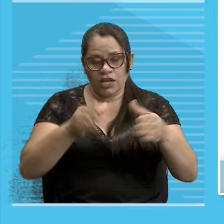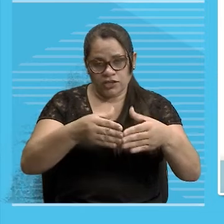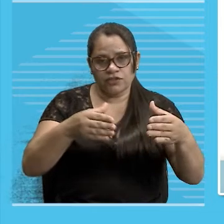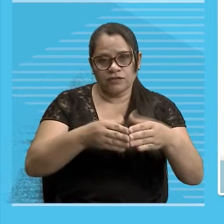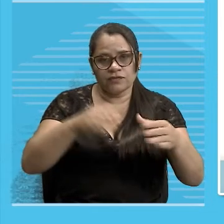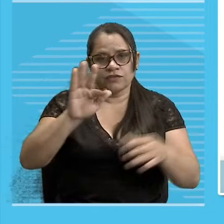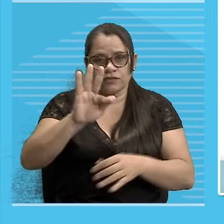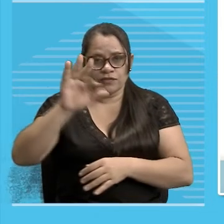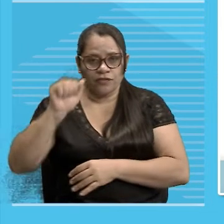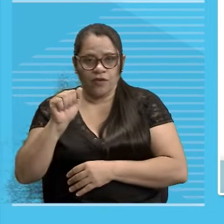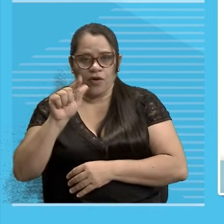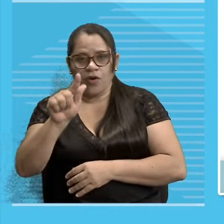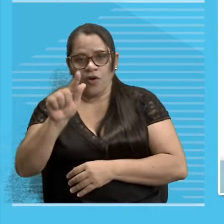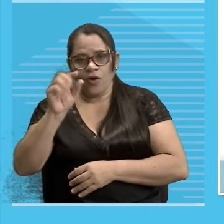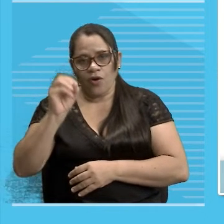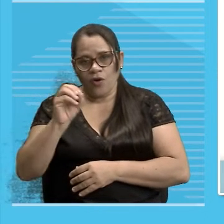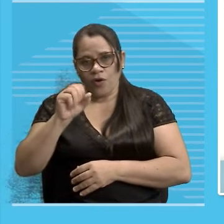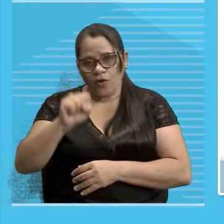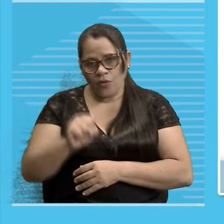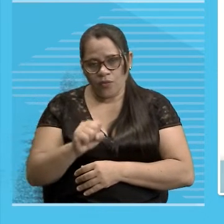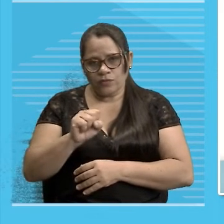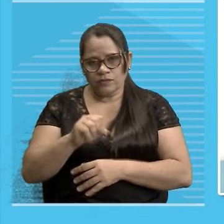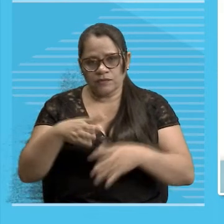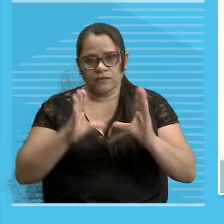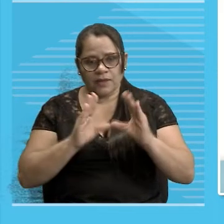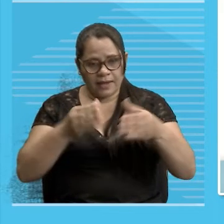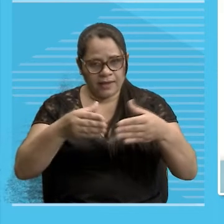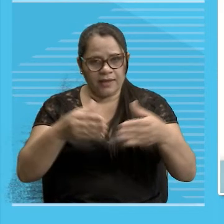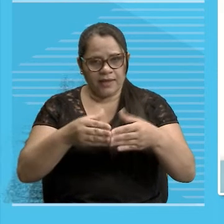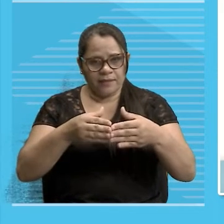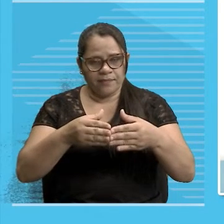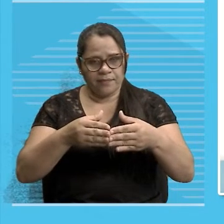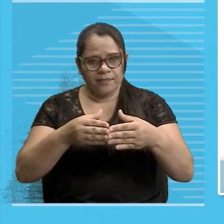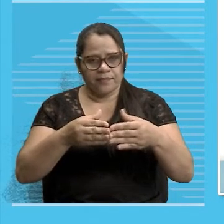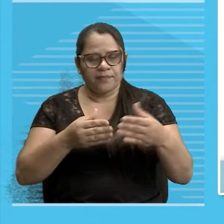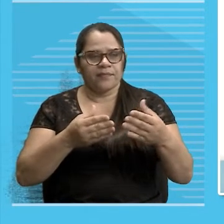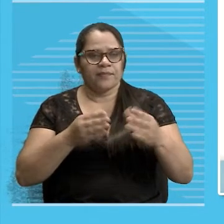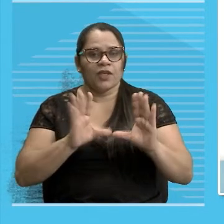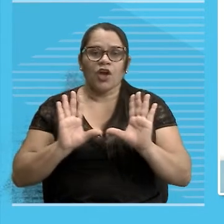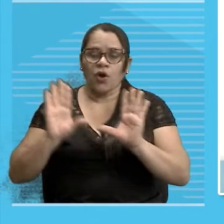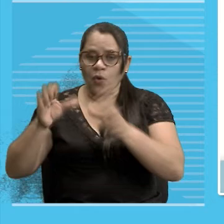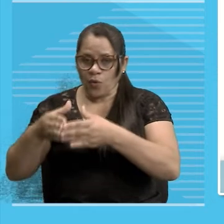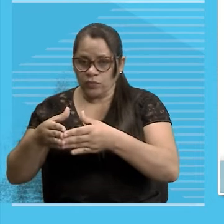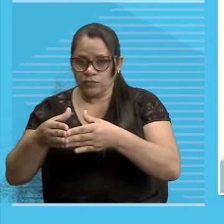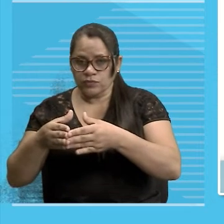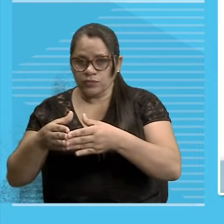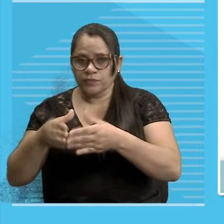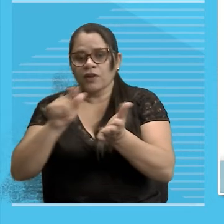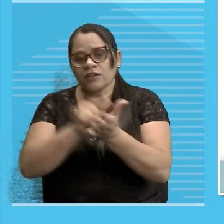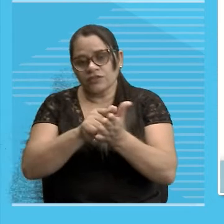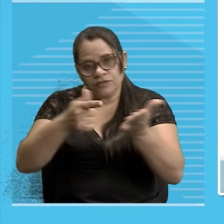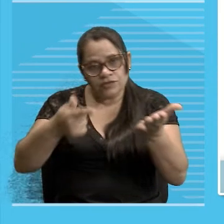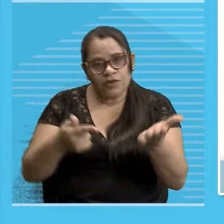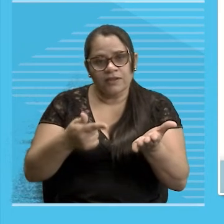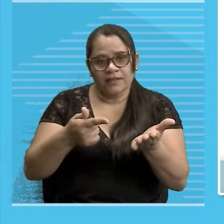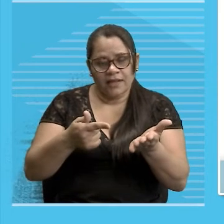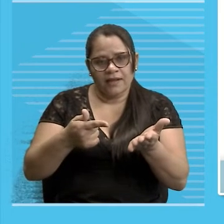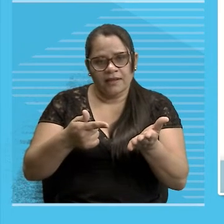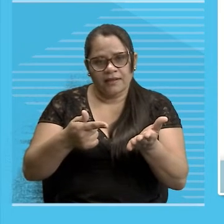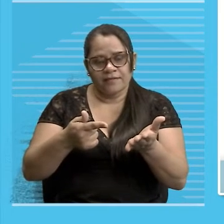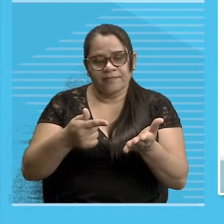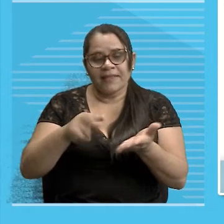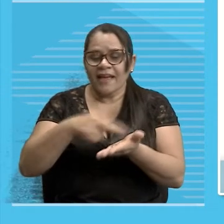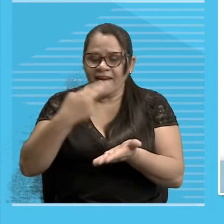Girandola Olha Que nomes Massas Coletivo De jornais E revistas Velhos